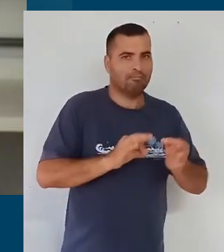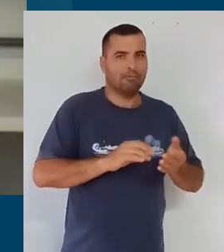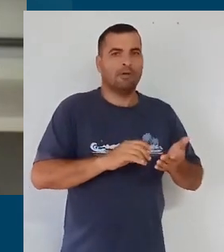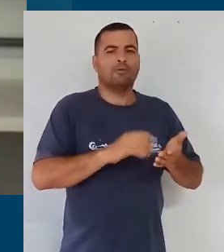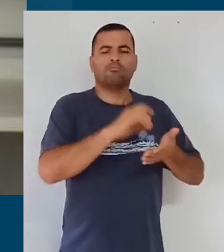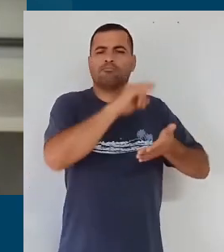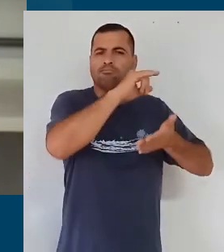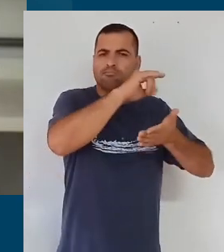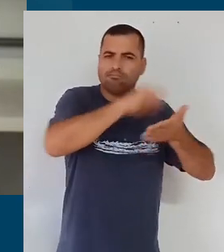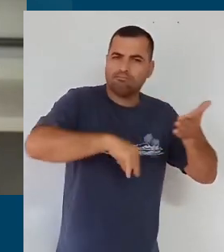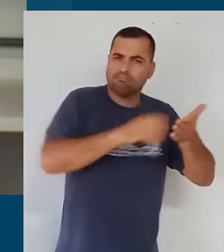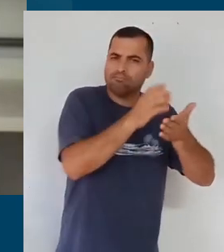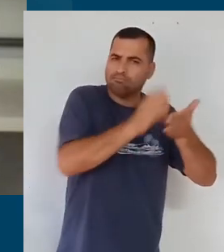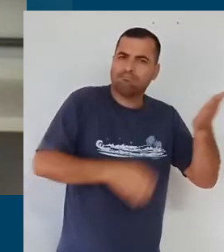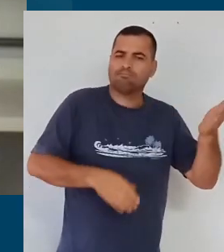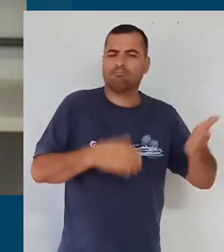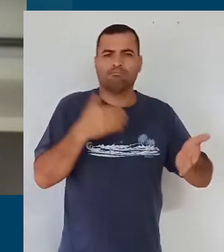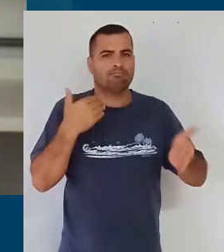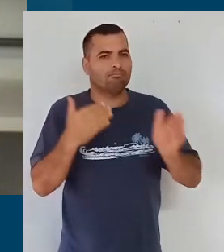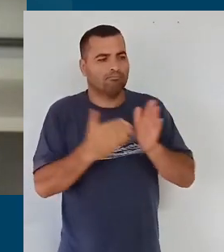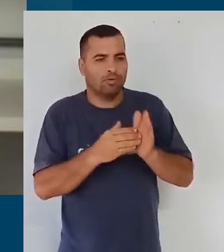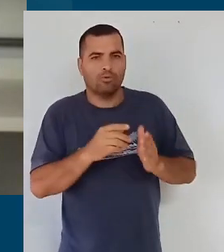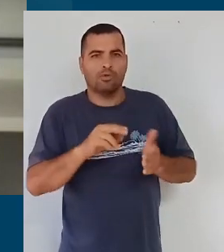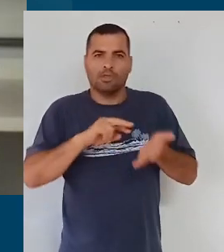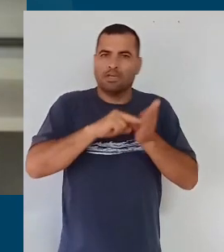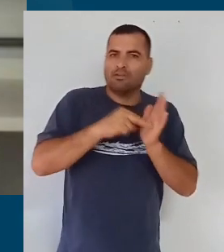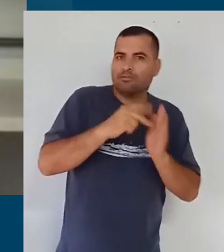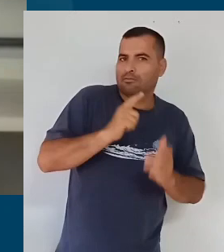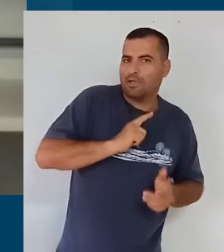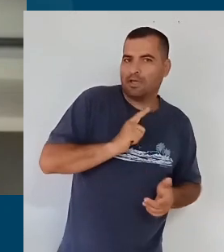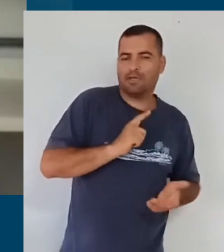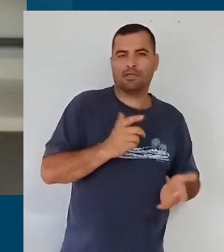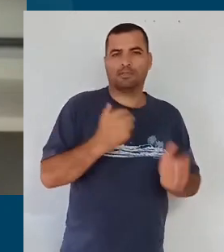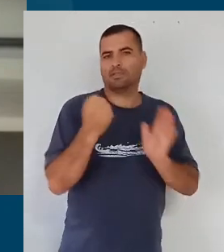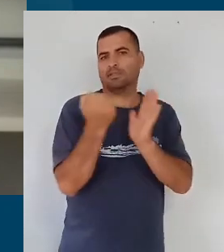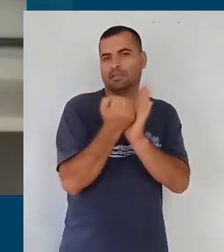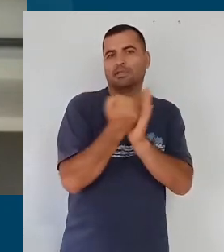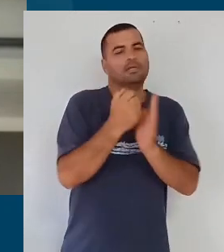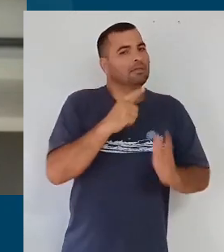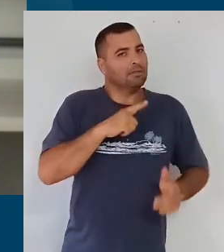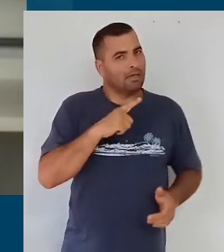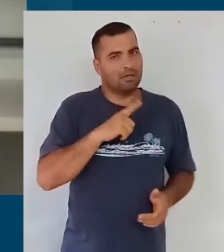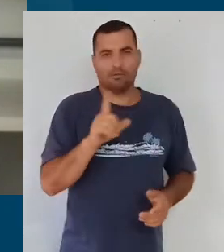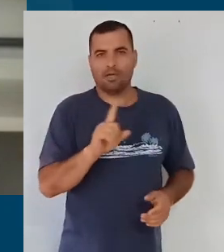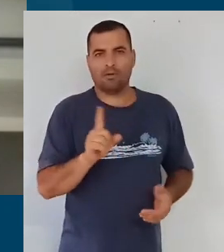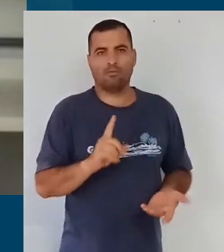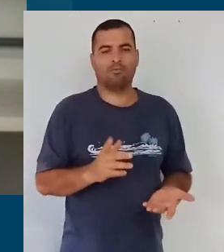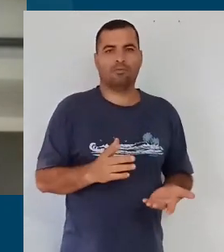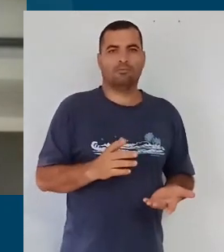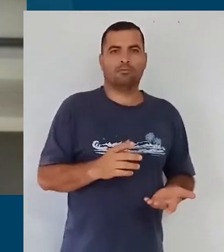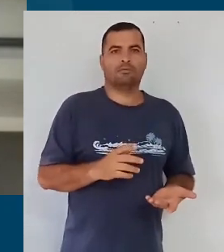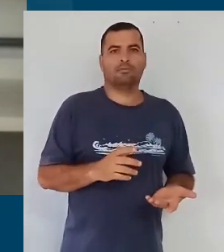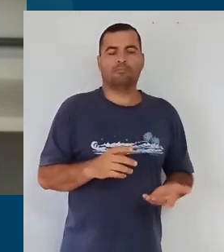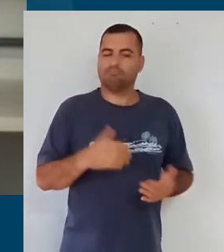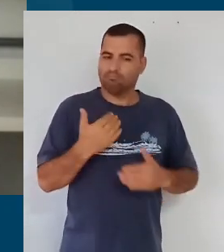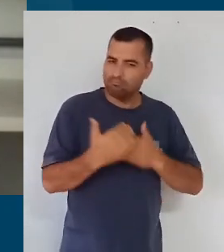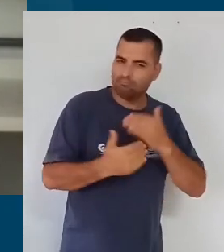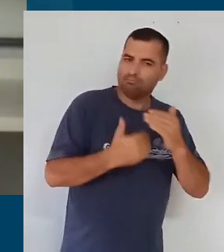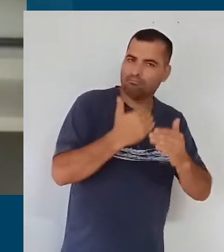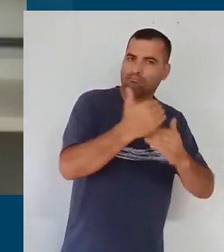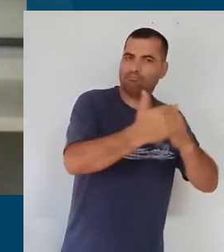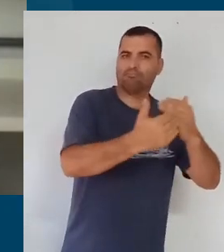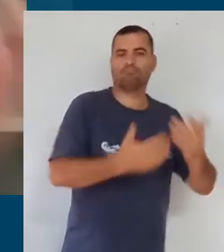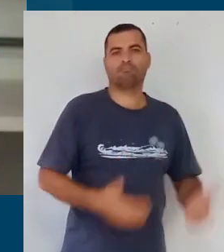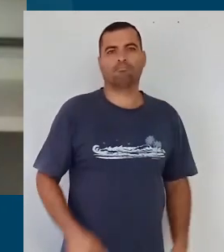isso tem sentido, se não tem, e o que é que tem sentido para que a coisa possa caminhar.